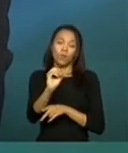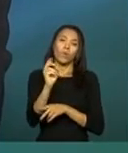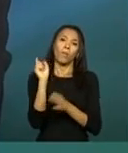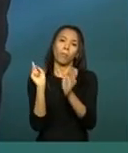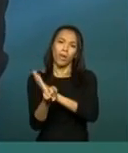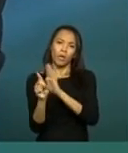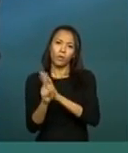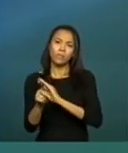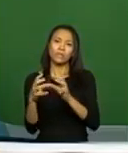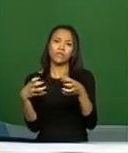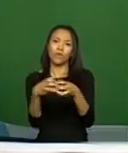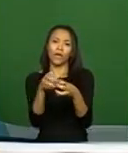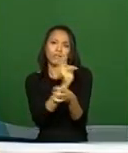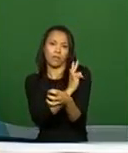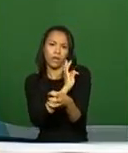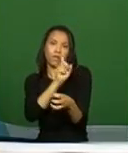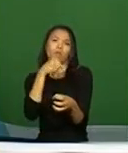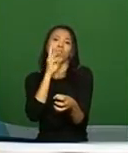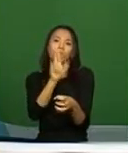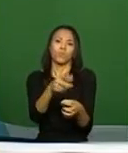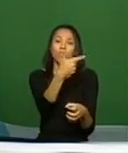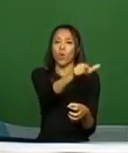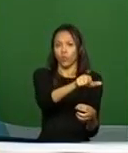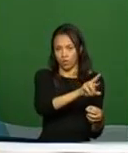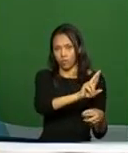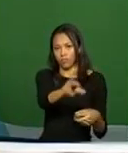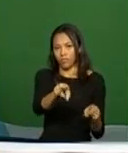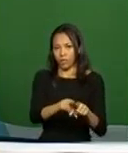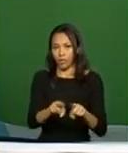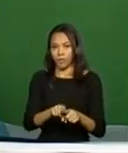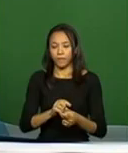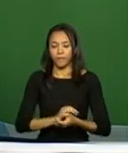as mais genéricas. Ok, senhores? Obrigado.